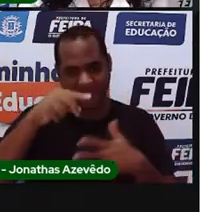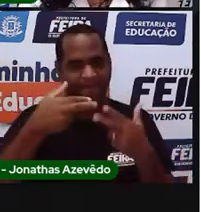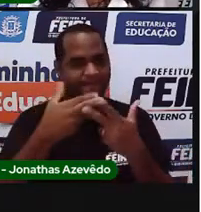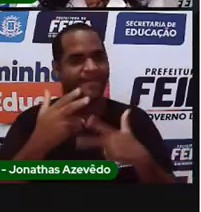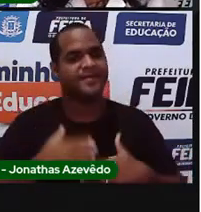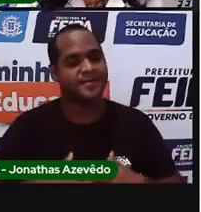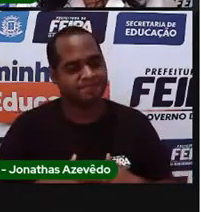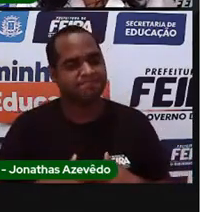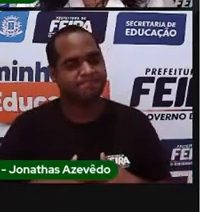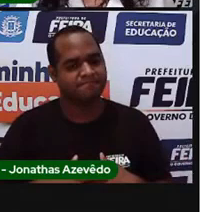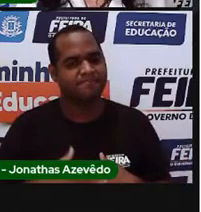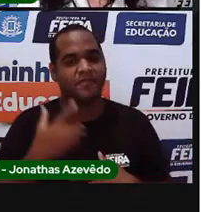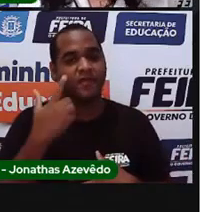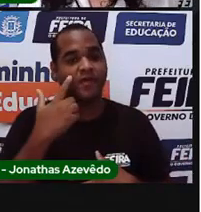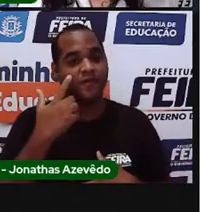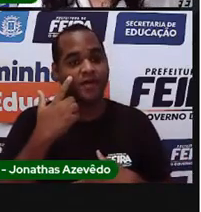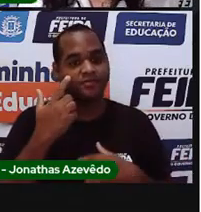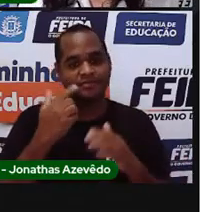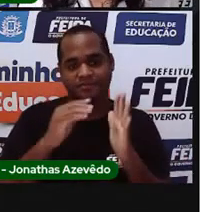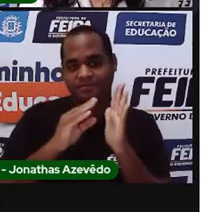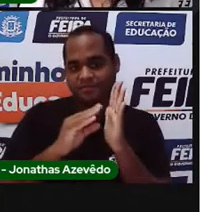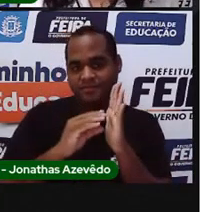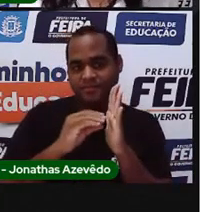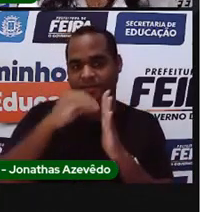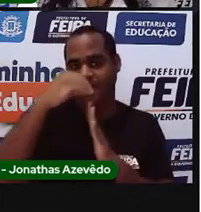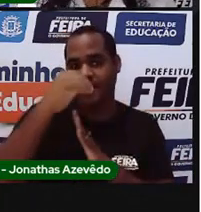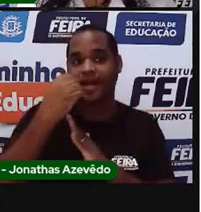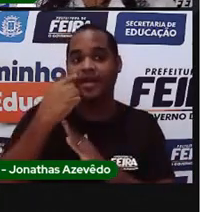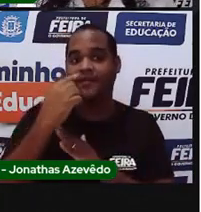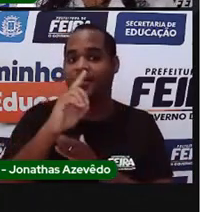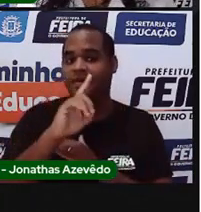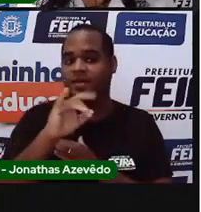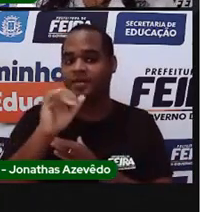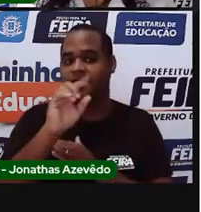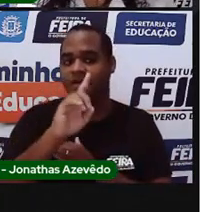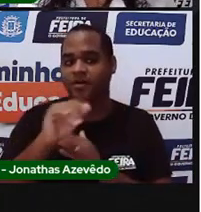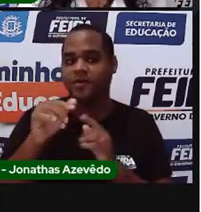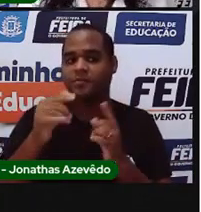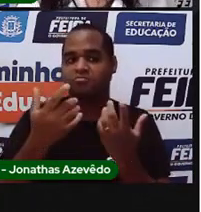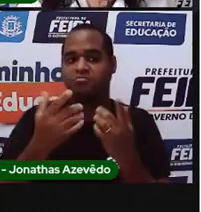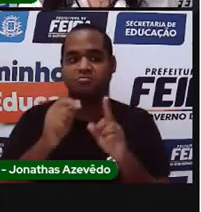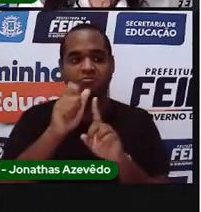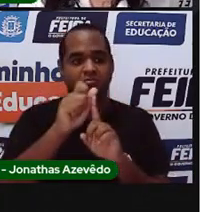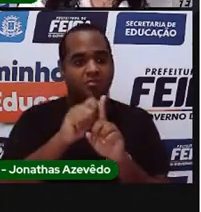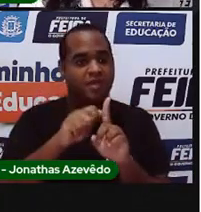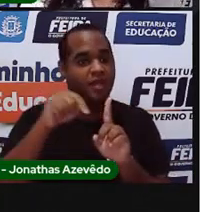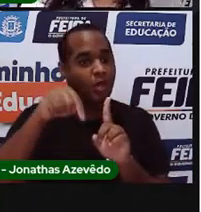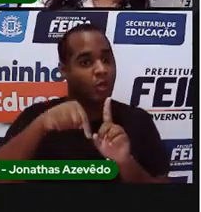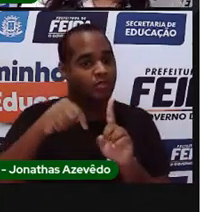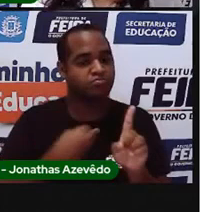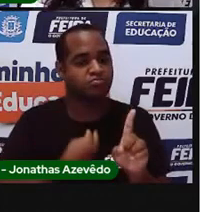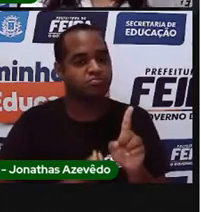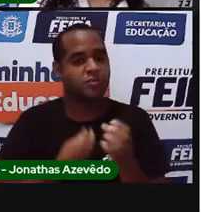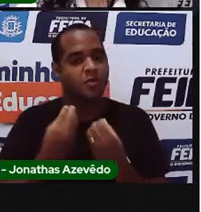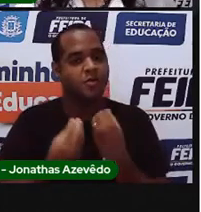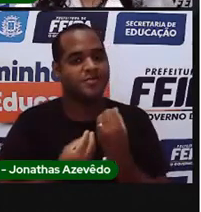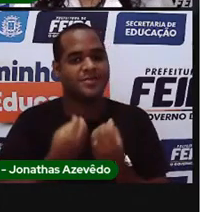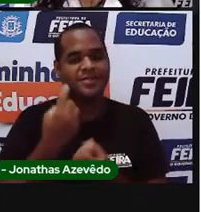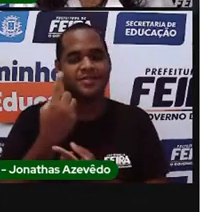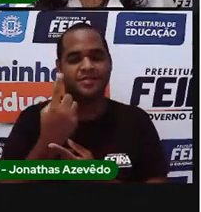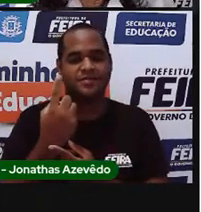ver quantos dias já se passaram desse mês que nós estamos? Um,